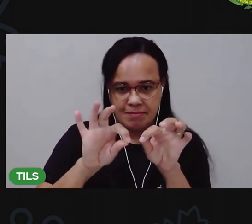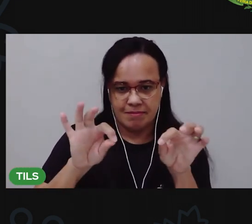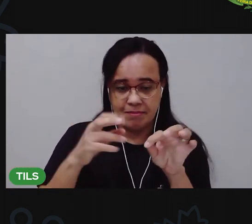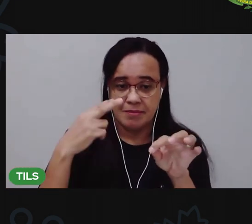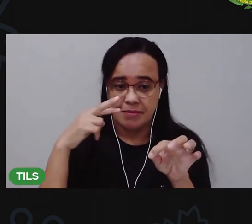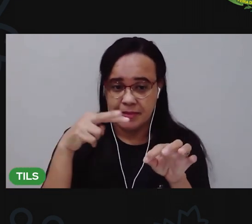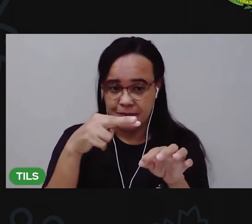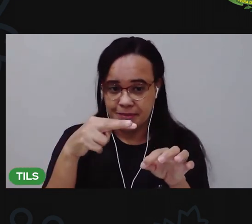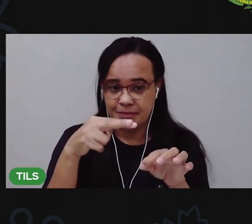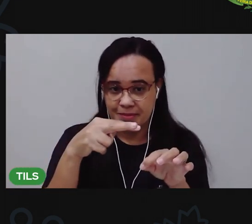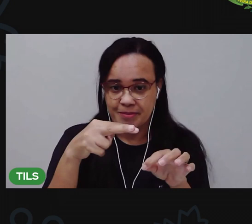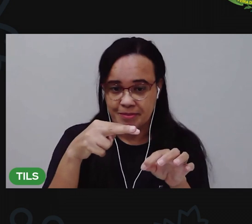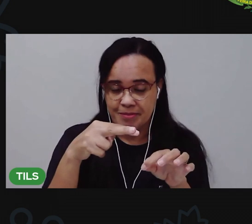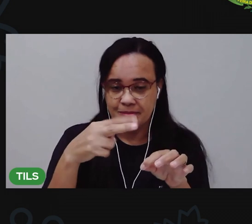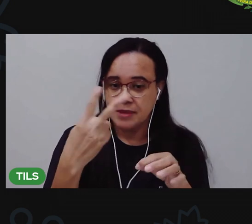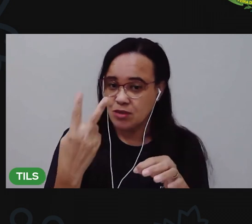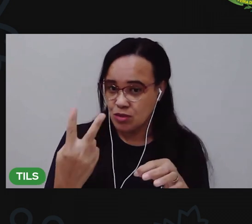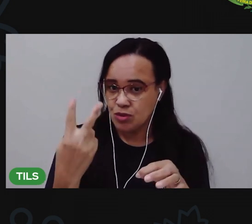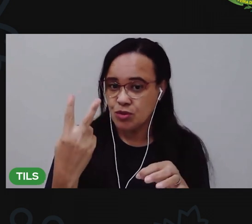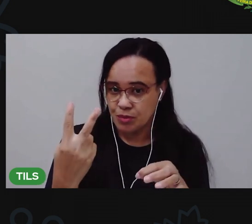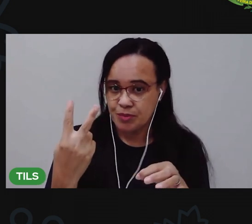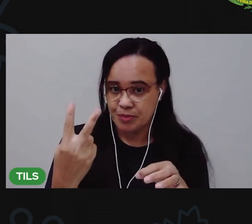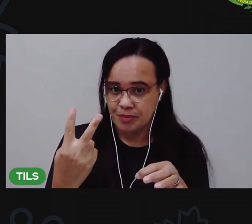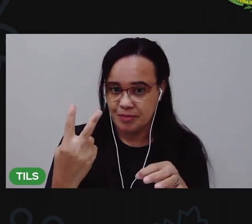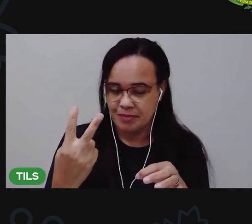faz isso dos dois lados, tá, criança?